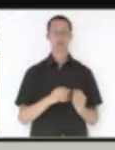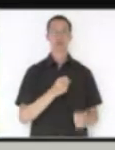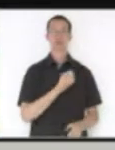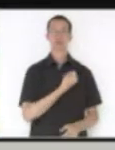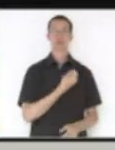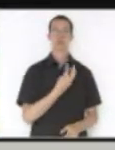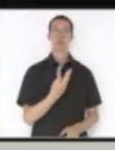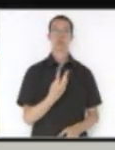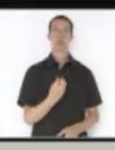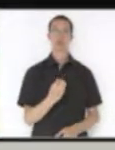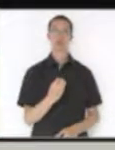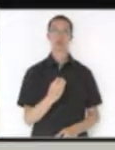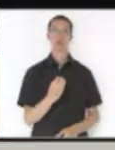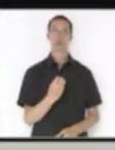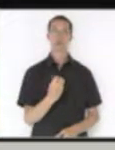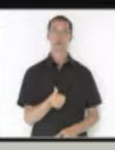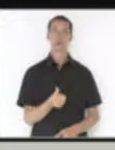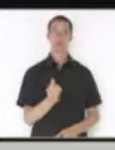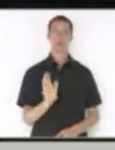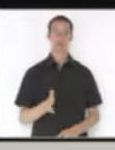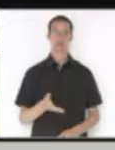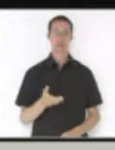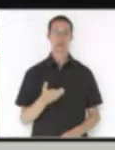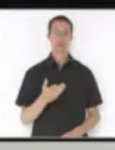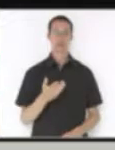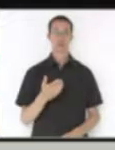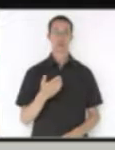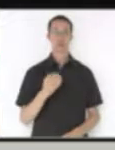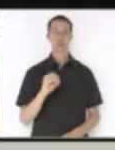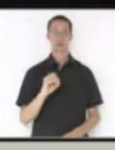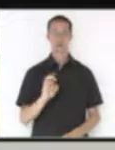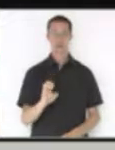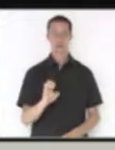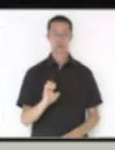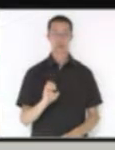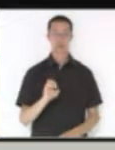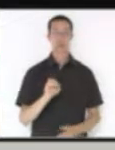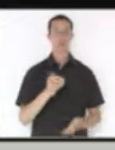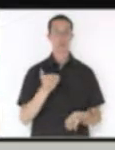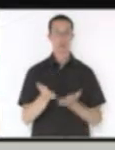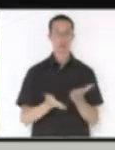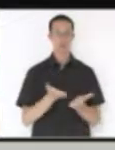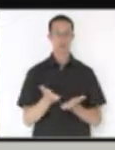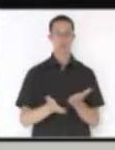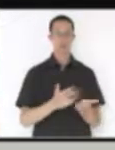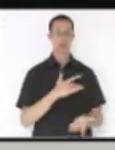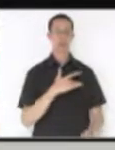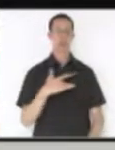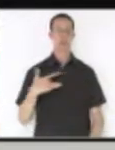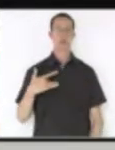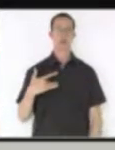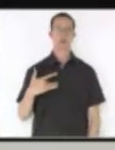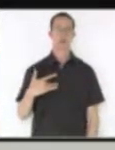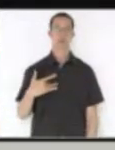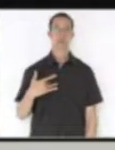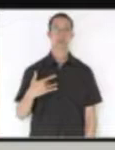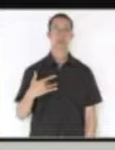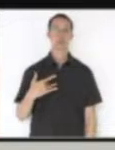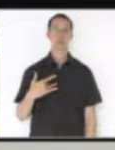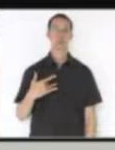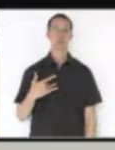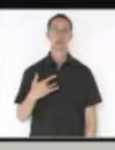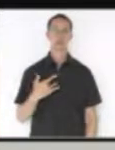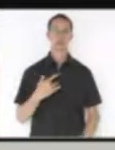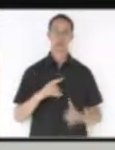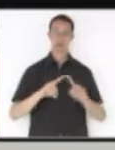2005, que institui o sistema de assistência à saúde dos